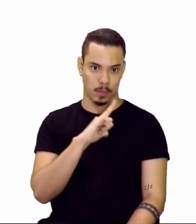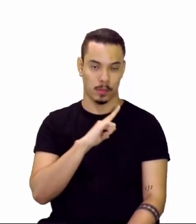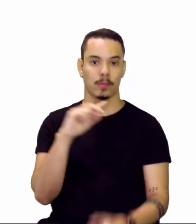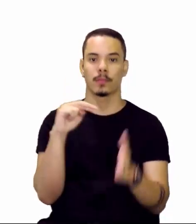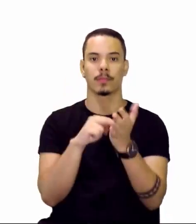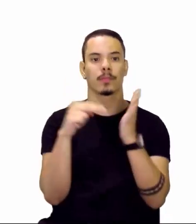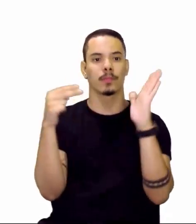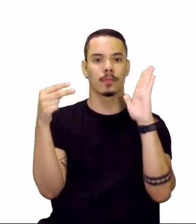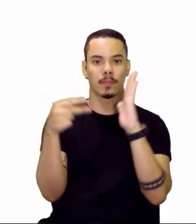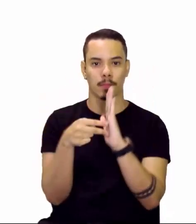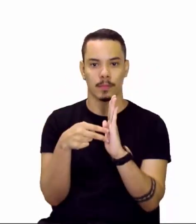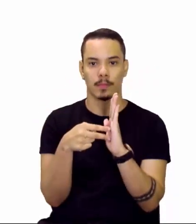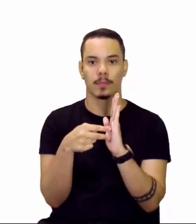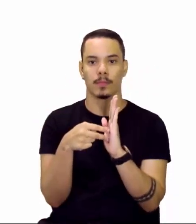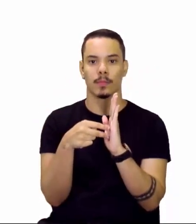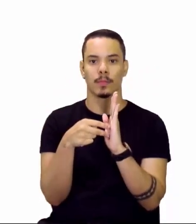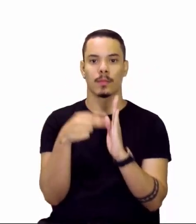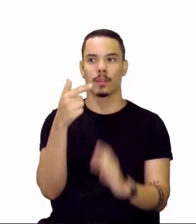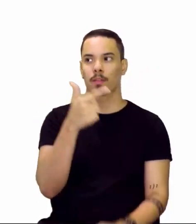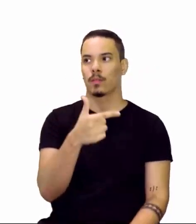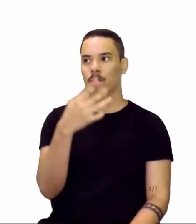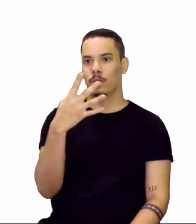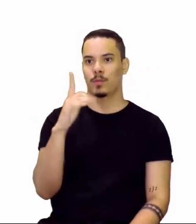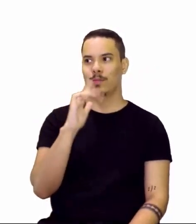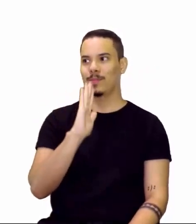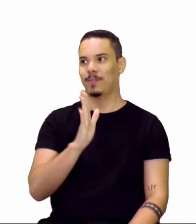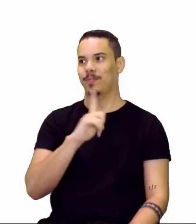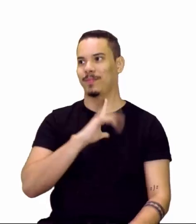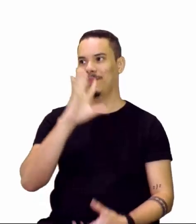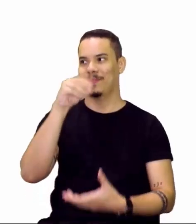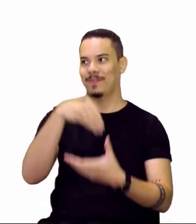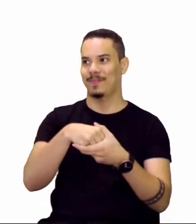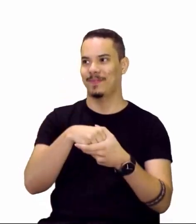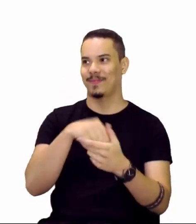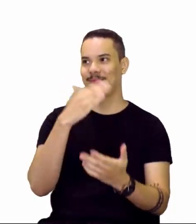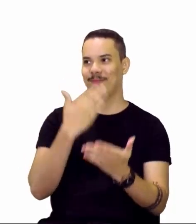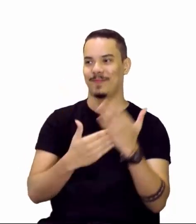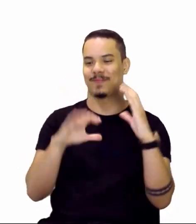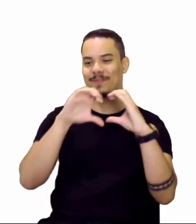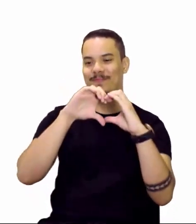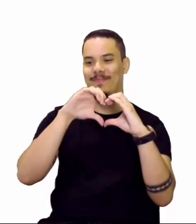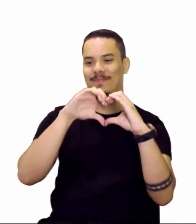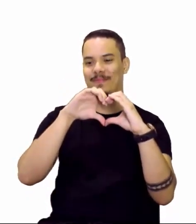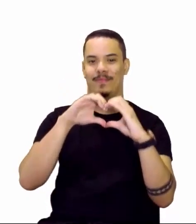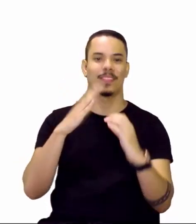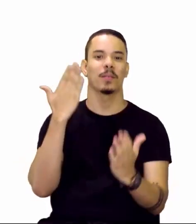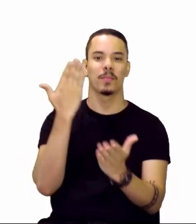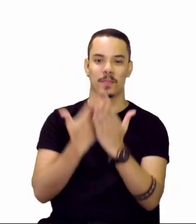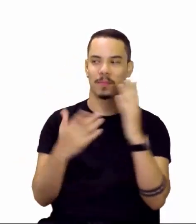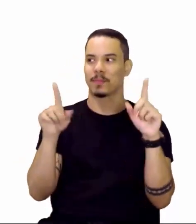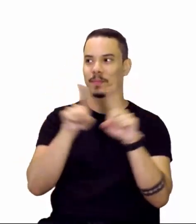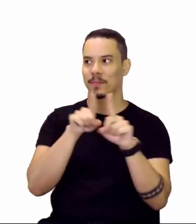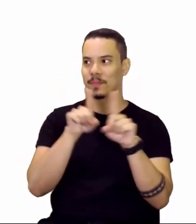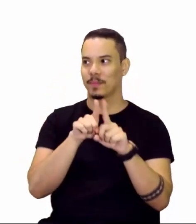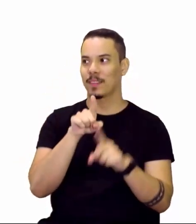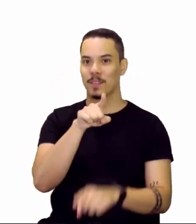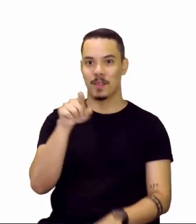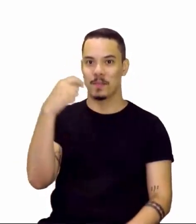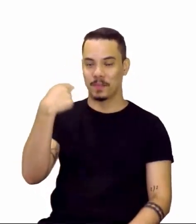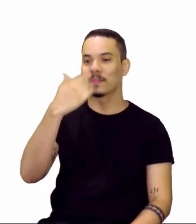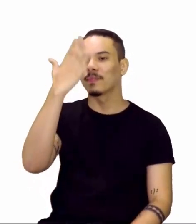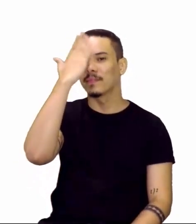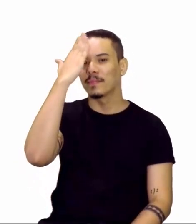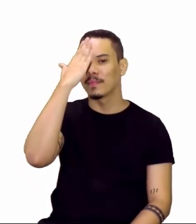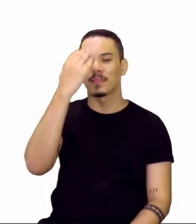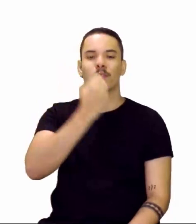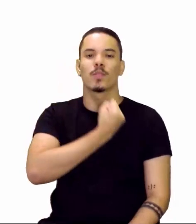significa que esses 24 já são com os elétrons que ele perdeu, né, professor? Exatamente, professor. Se você precisa saber